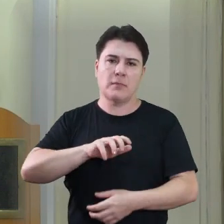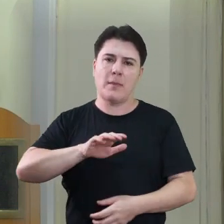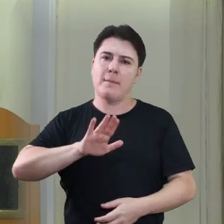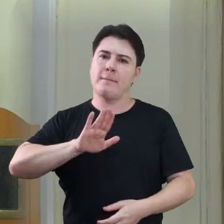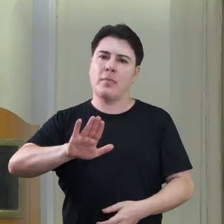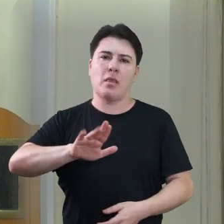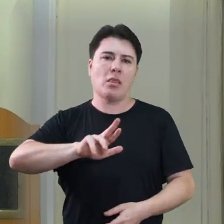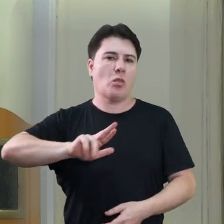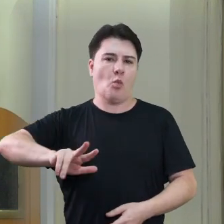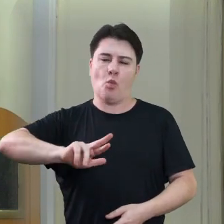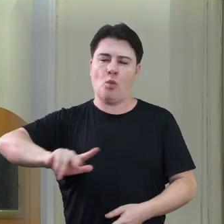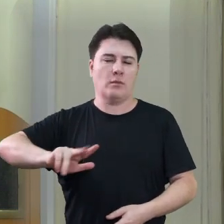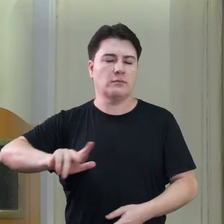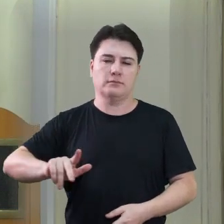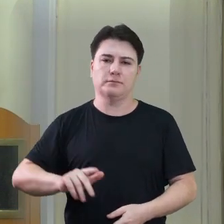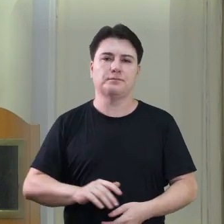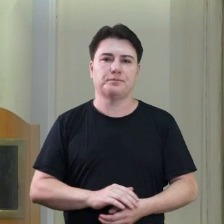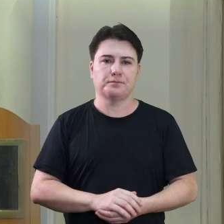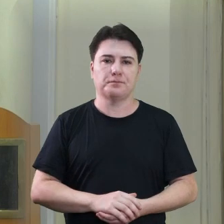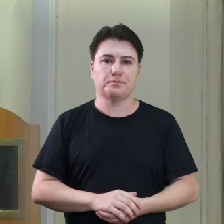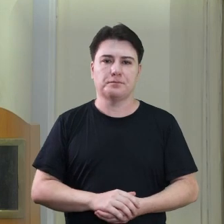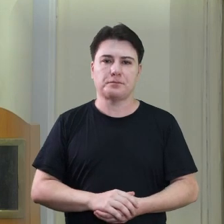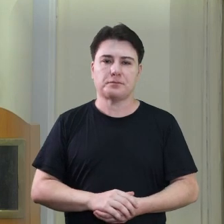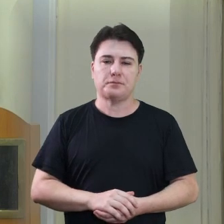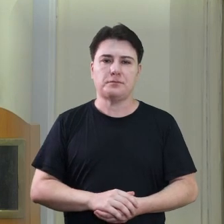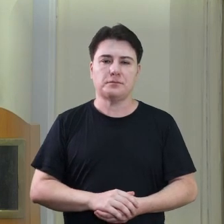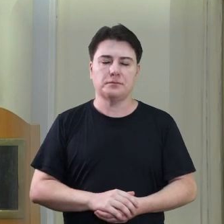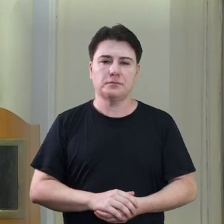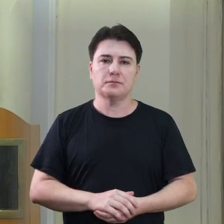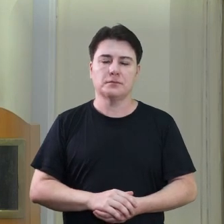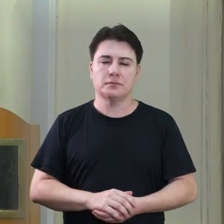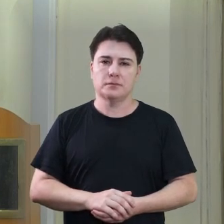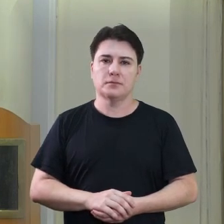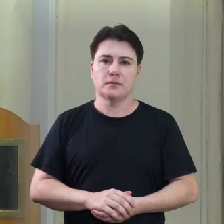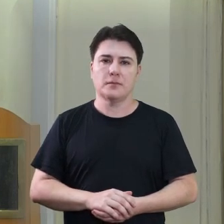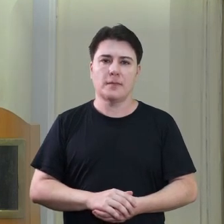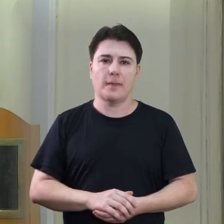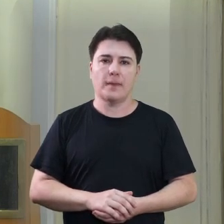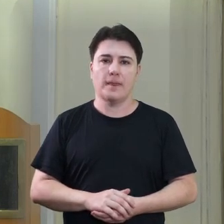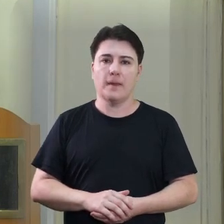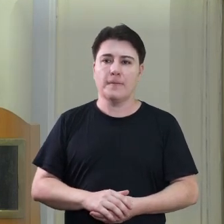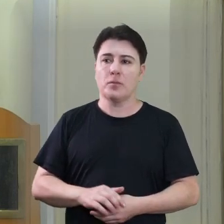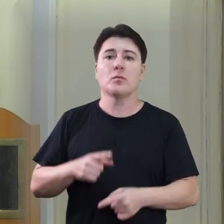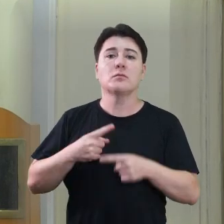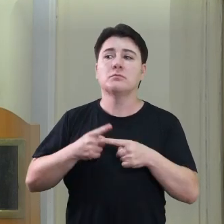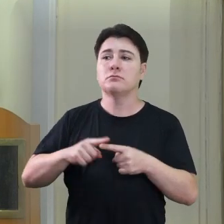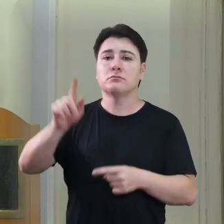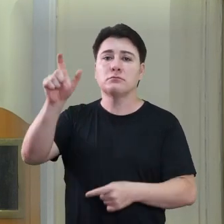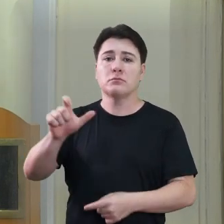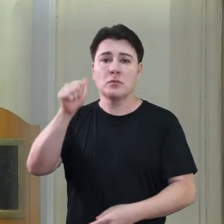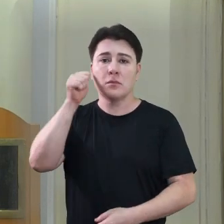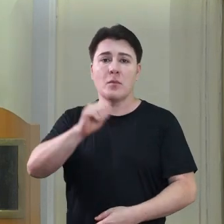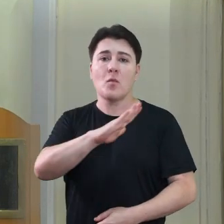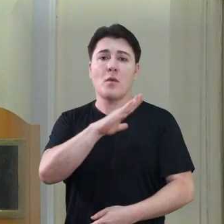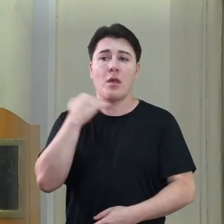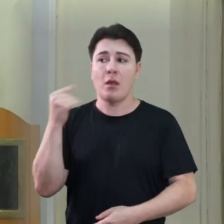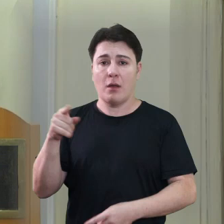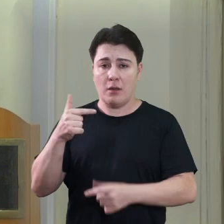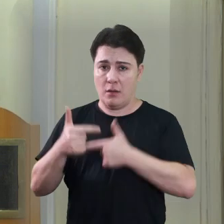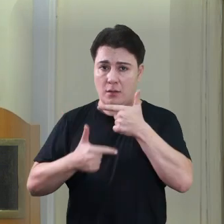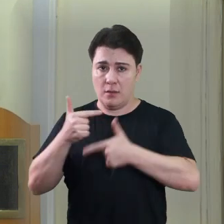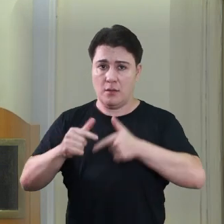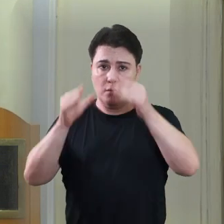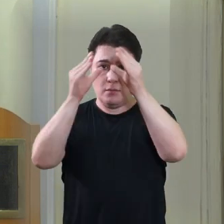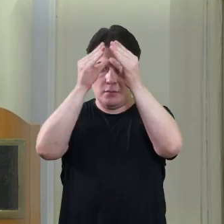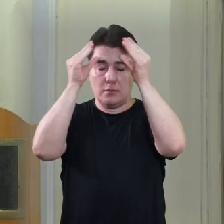acampada pelo povo brasileiro, que na verdade não foi. Por que ela teve que ser assassinada sendo